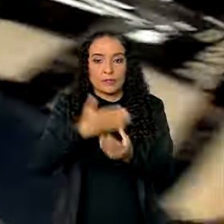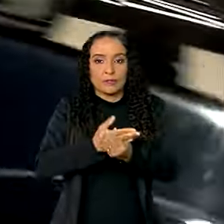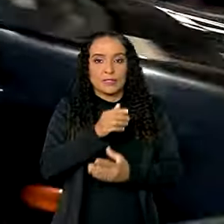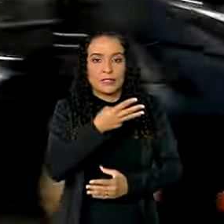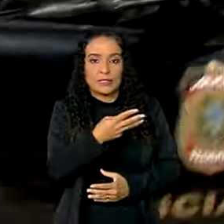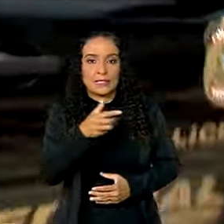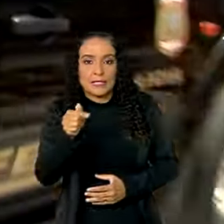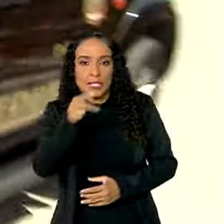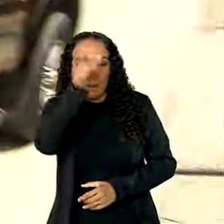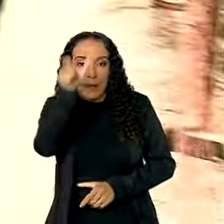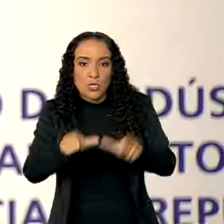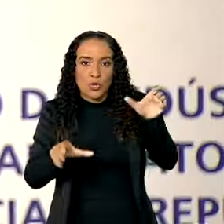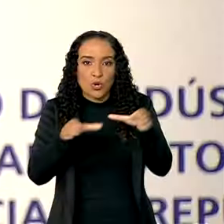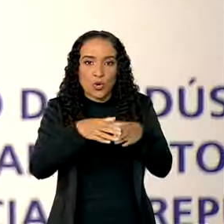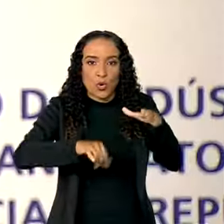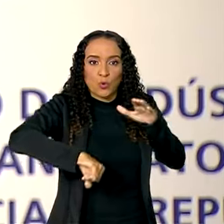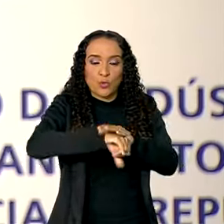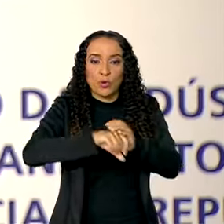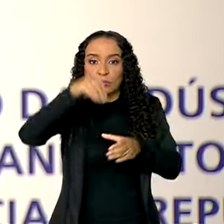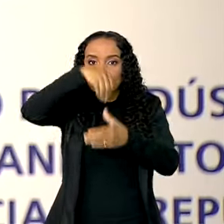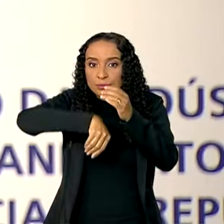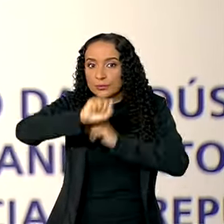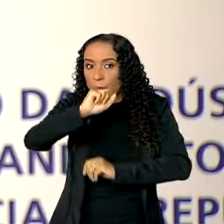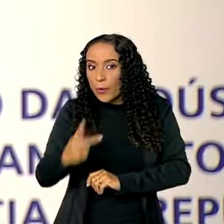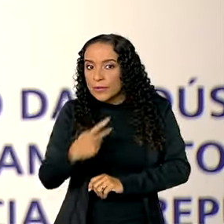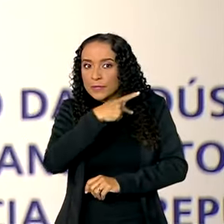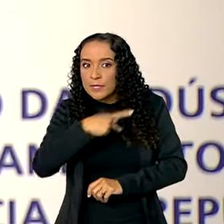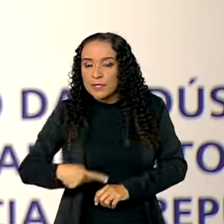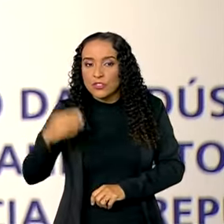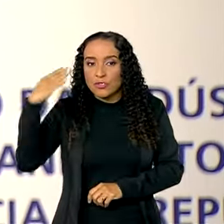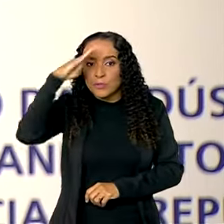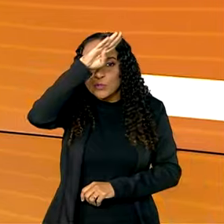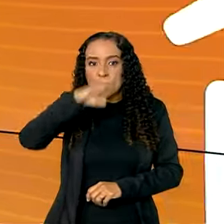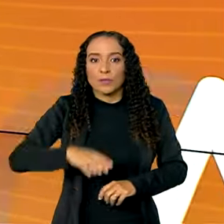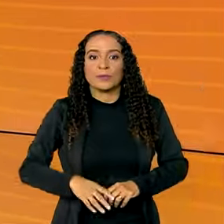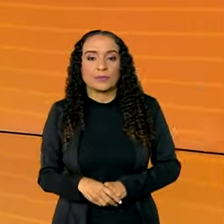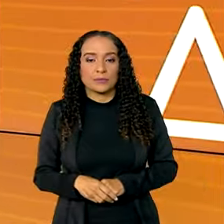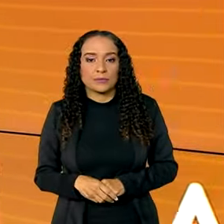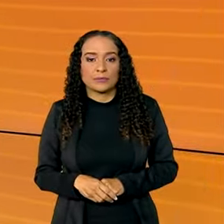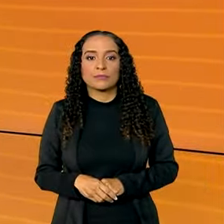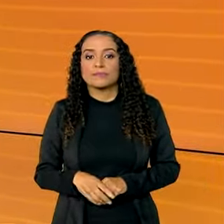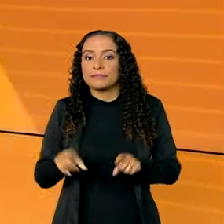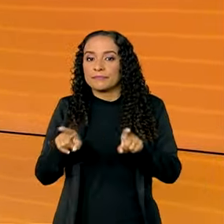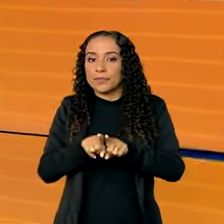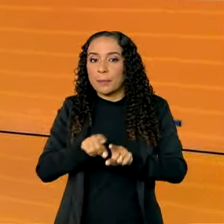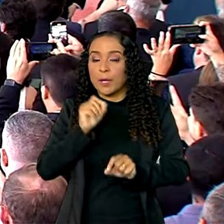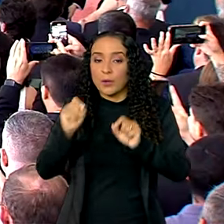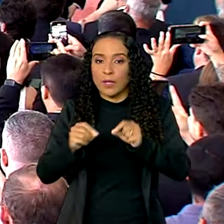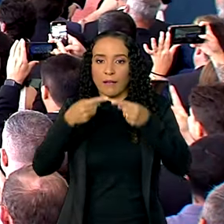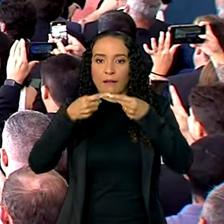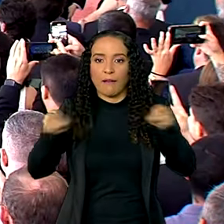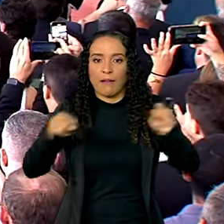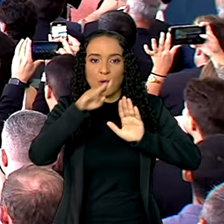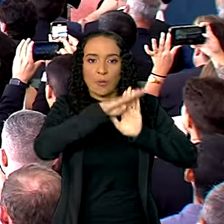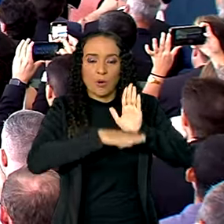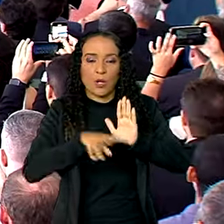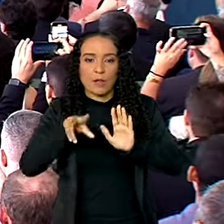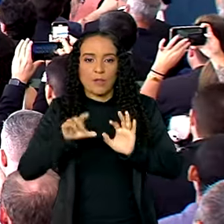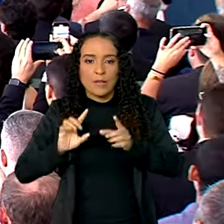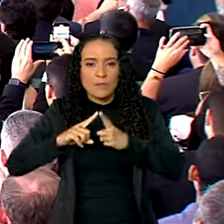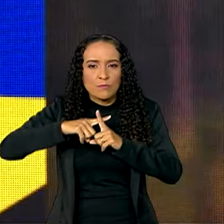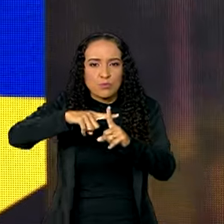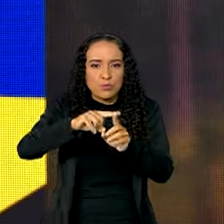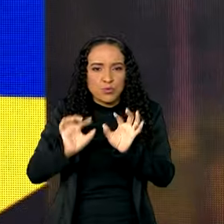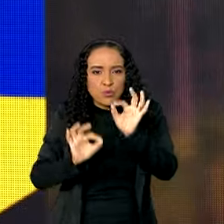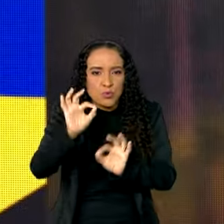da organização criminosa, entre eles o ex-presidente Jair Bolsonaro. Veja também lançado um programa que